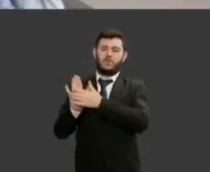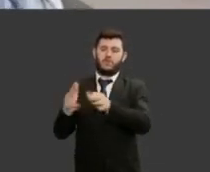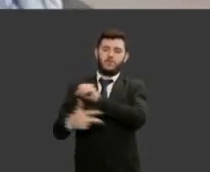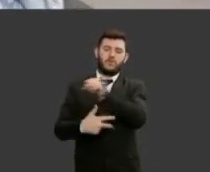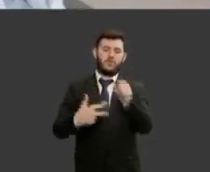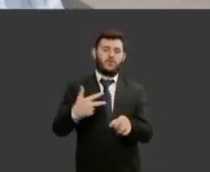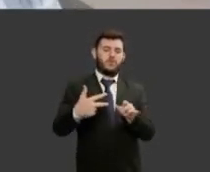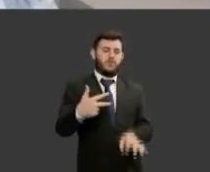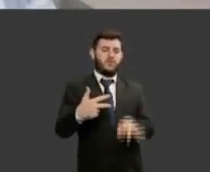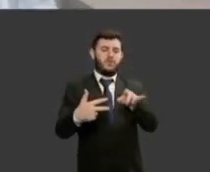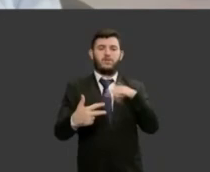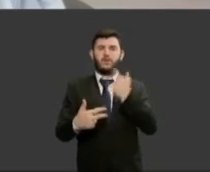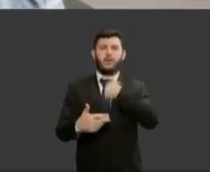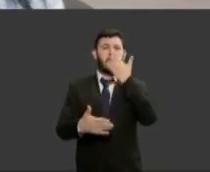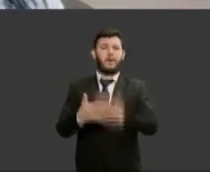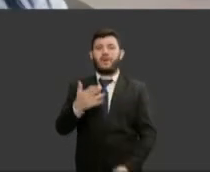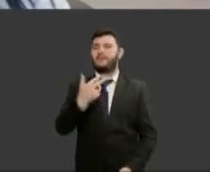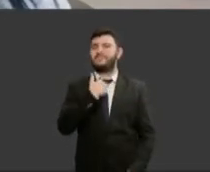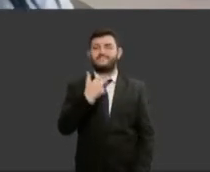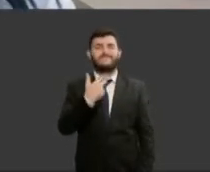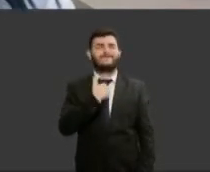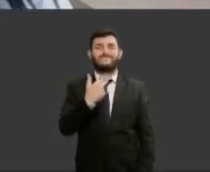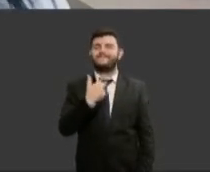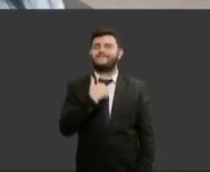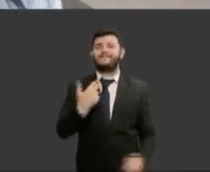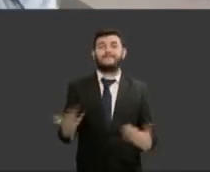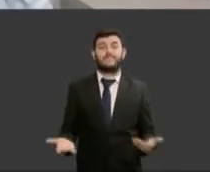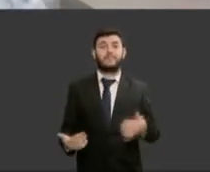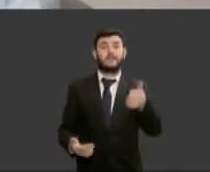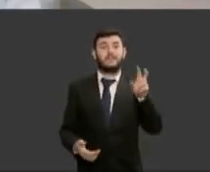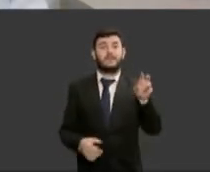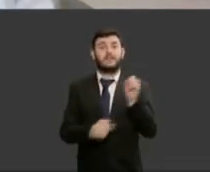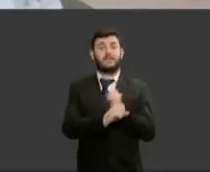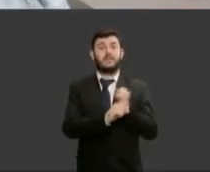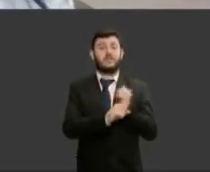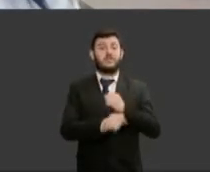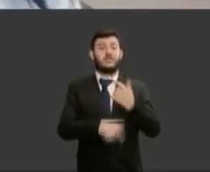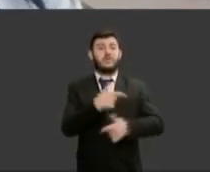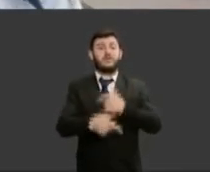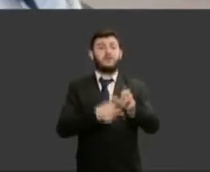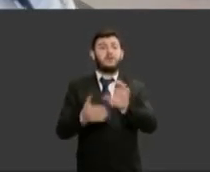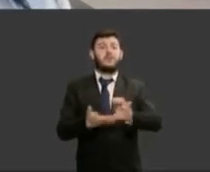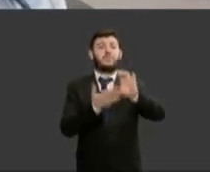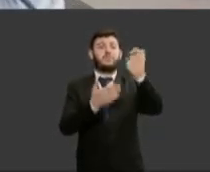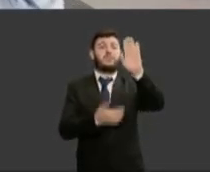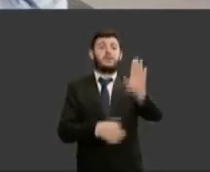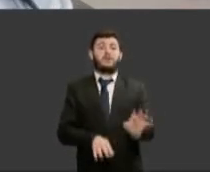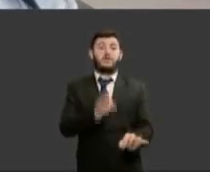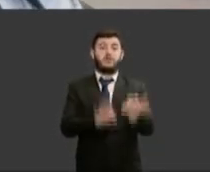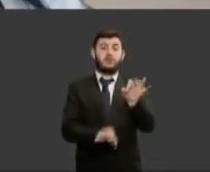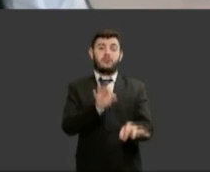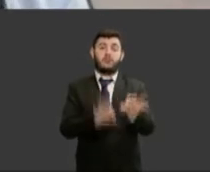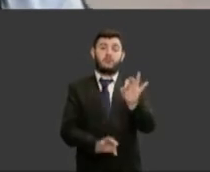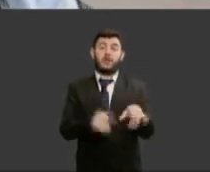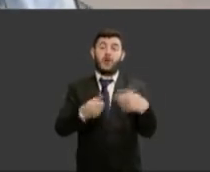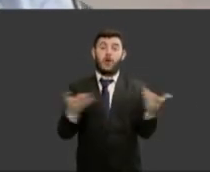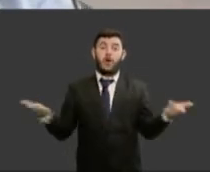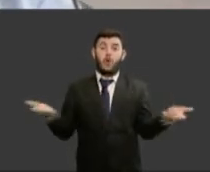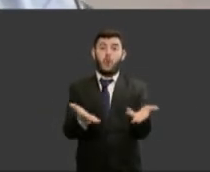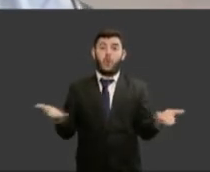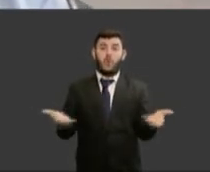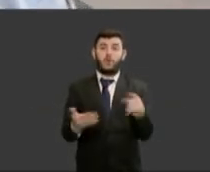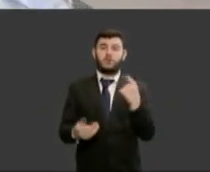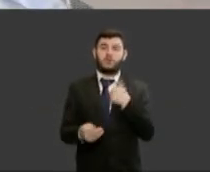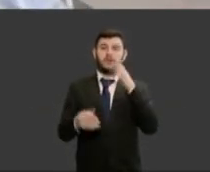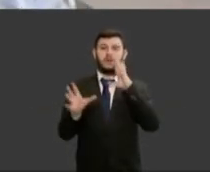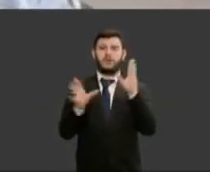essa oportunidade nos 15 anos do Conselho Nacional de Justiça hoje é a vez que o maior número de